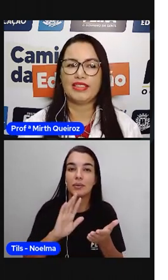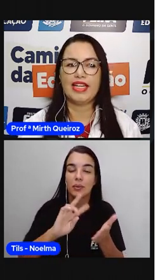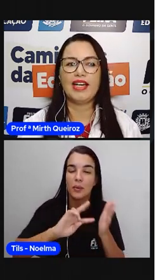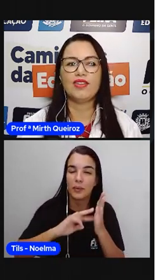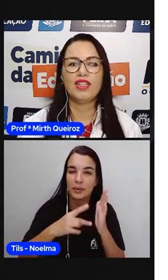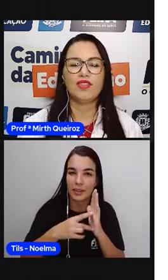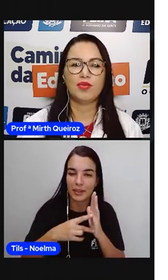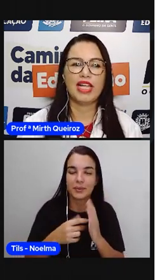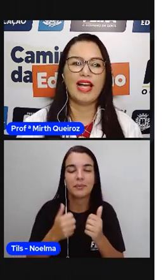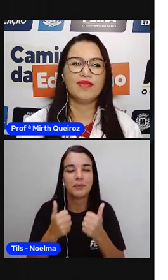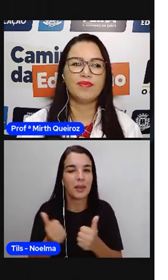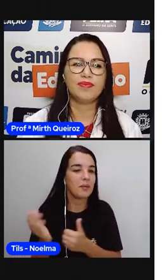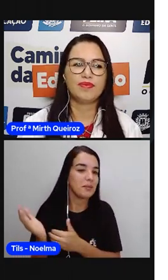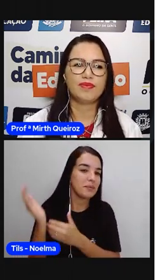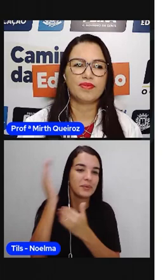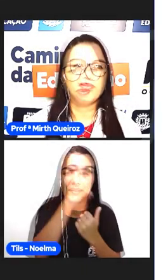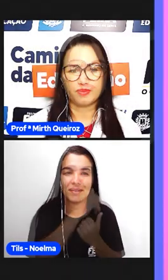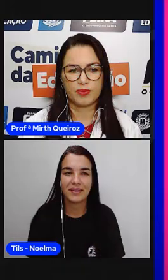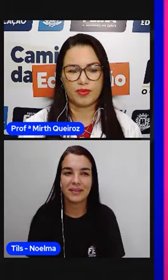tônica, certo? Vamos lá?